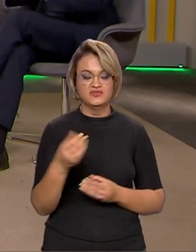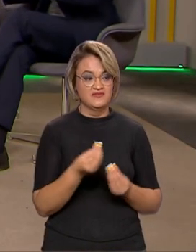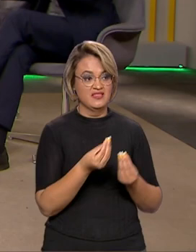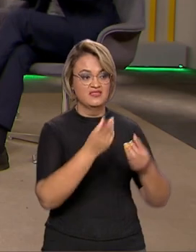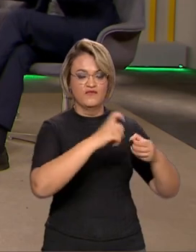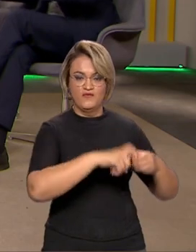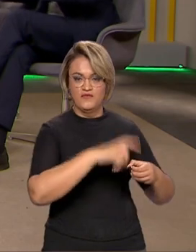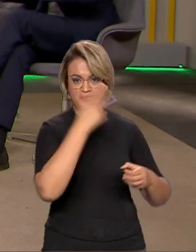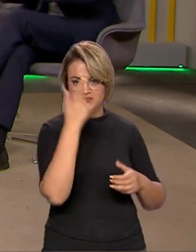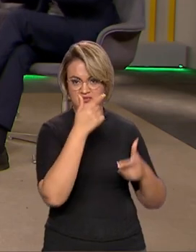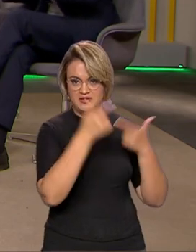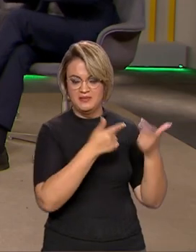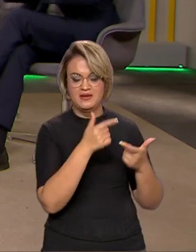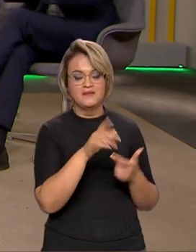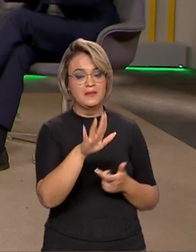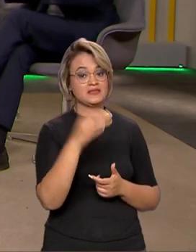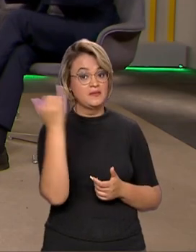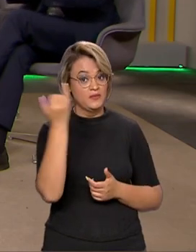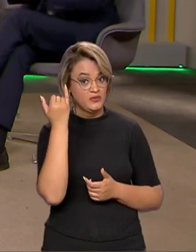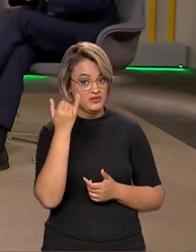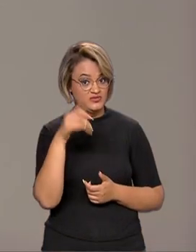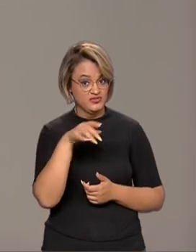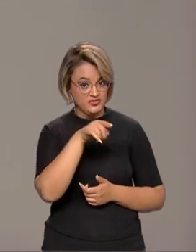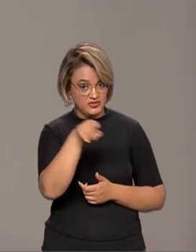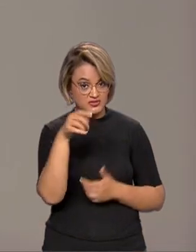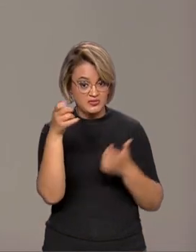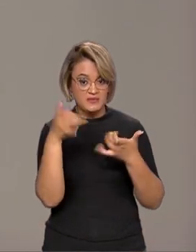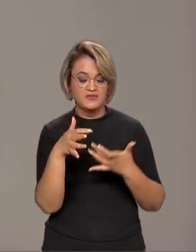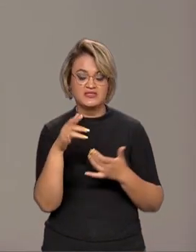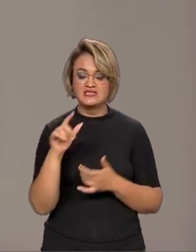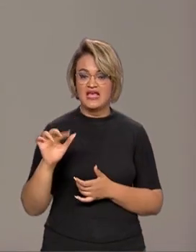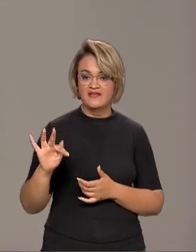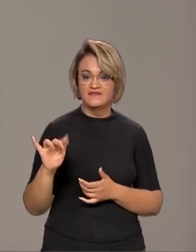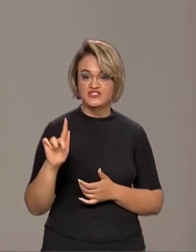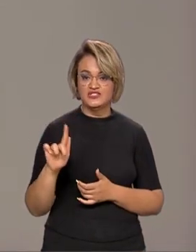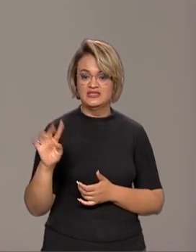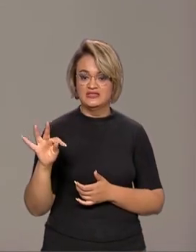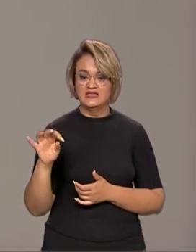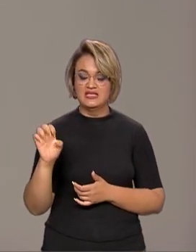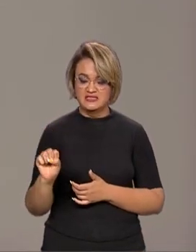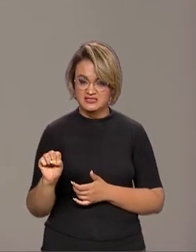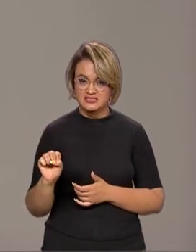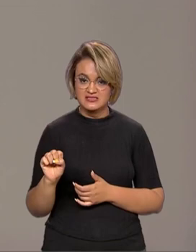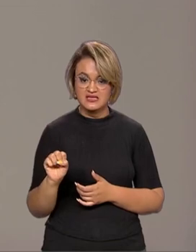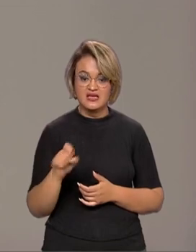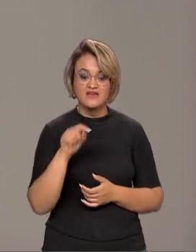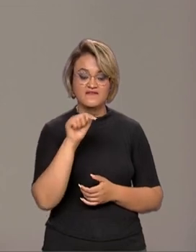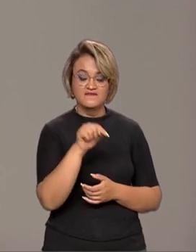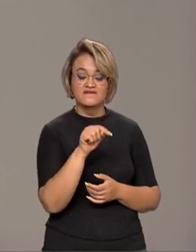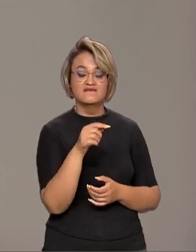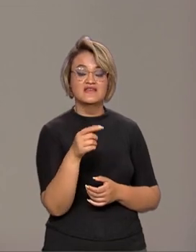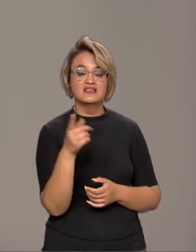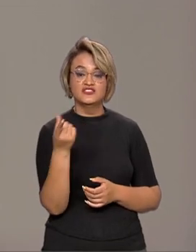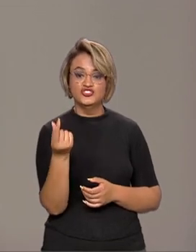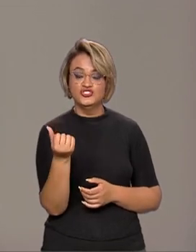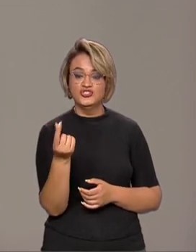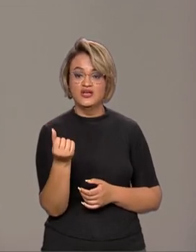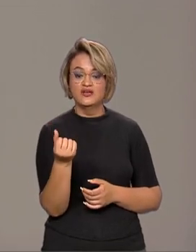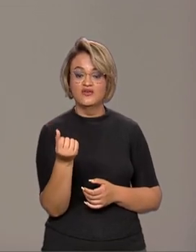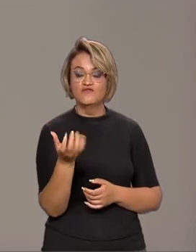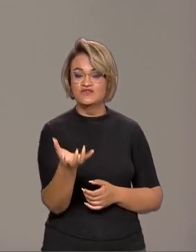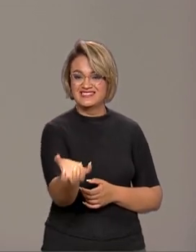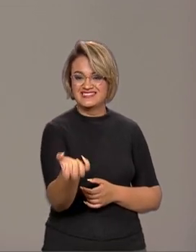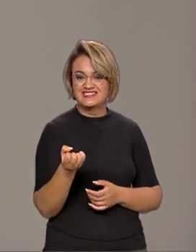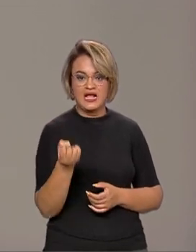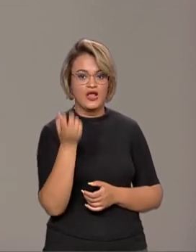trabalhadores. Mas é importante a gente explicar para quem nos assiste, que isso é um dinheiro que vai para a conta que o trabalhador tem no fundo, ou seja, não está disponível para um